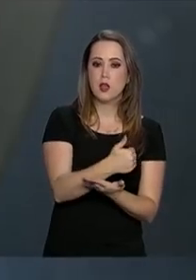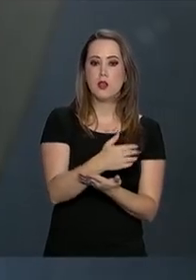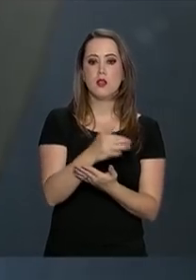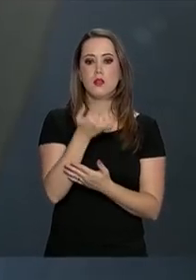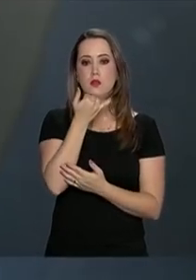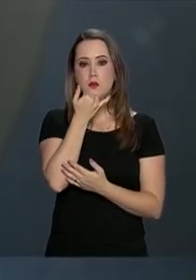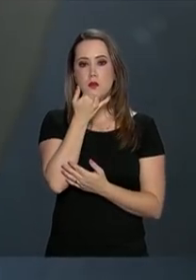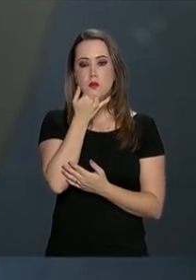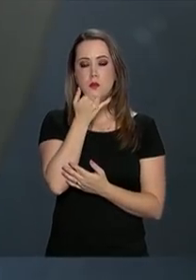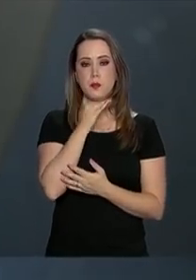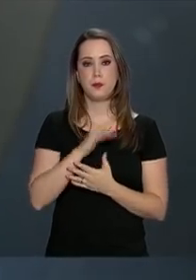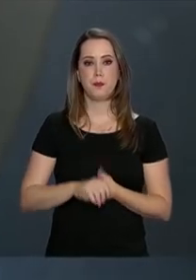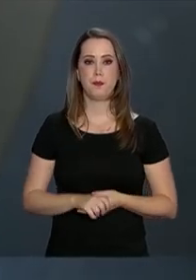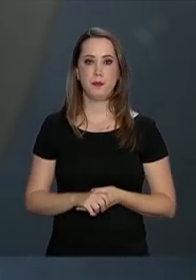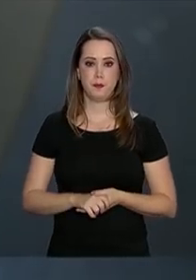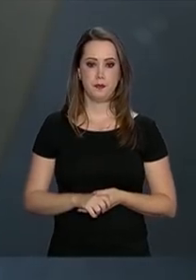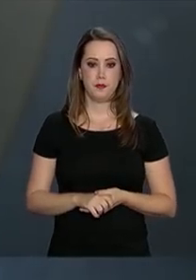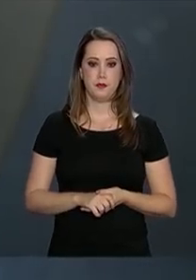arrecadar, perdão.